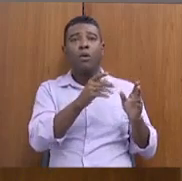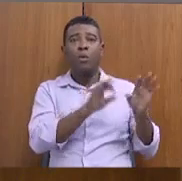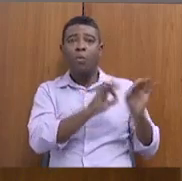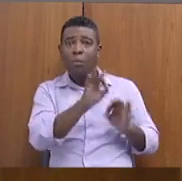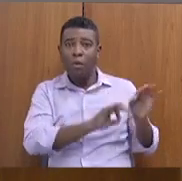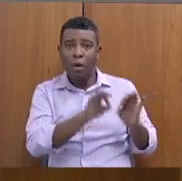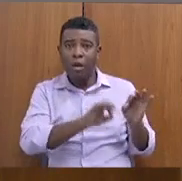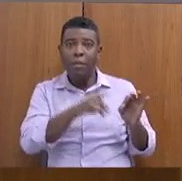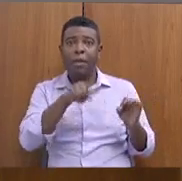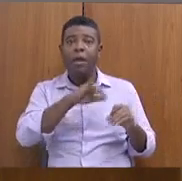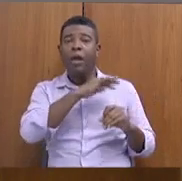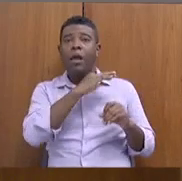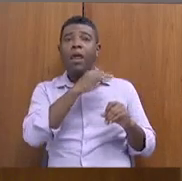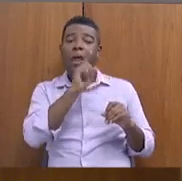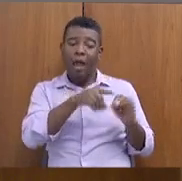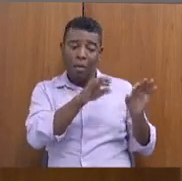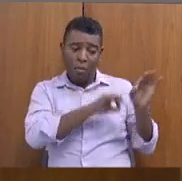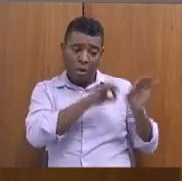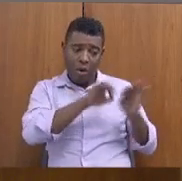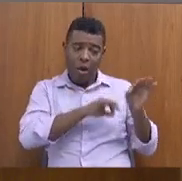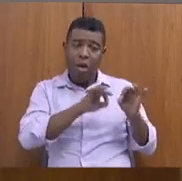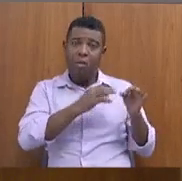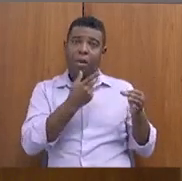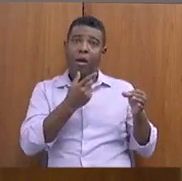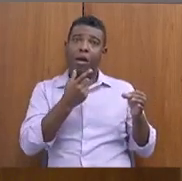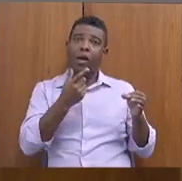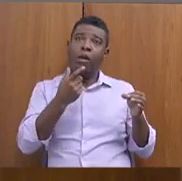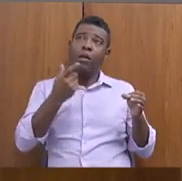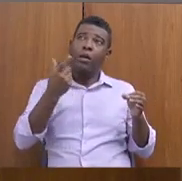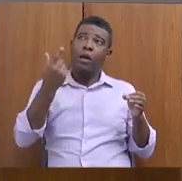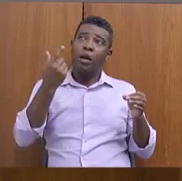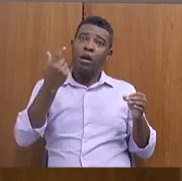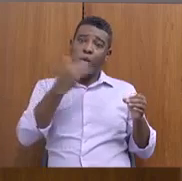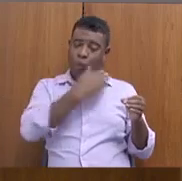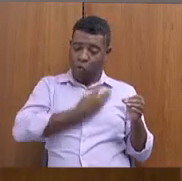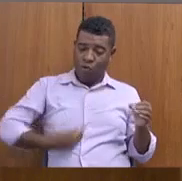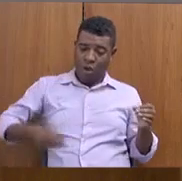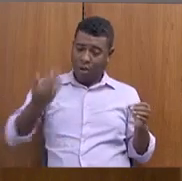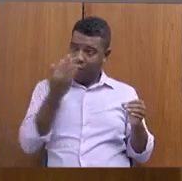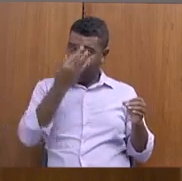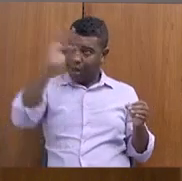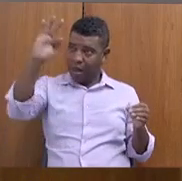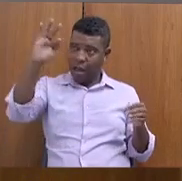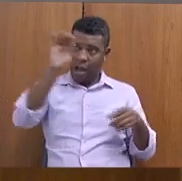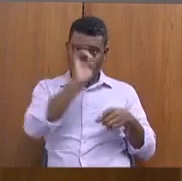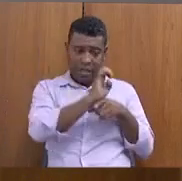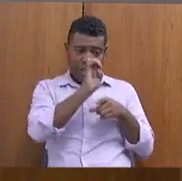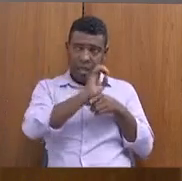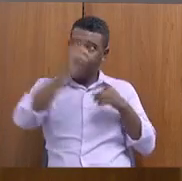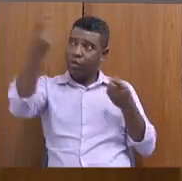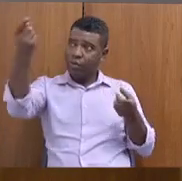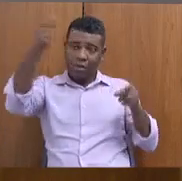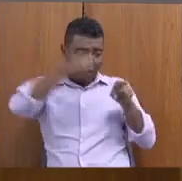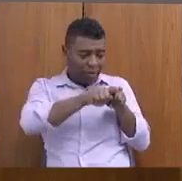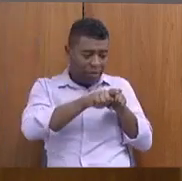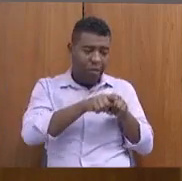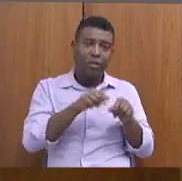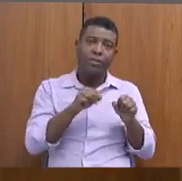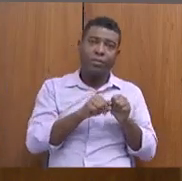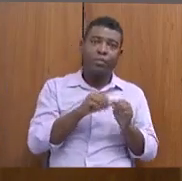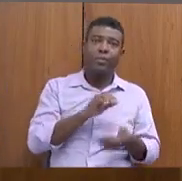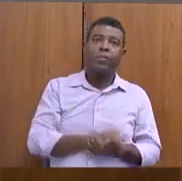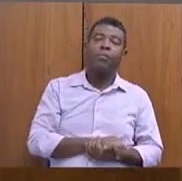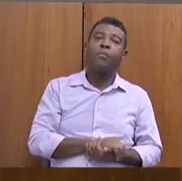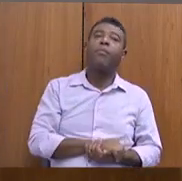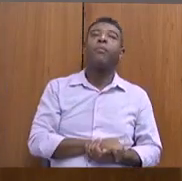um programa que é cofinanciado, governo federal e Estado. E nós temos a elaboração de relatório e